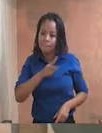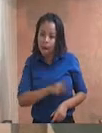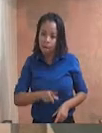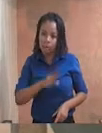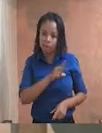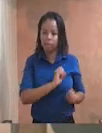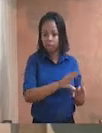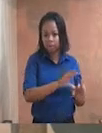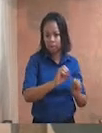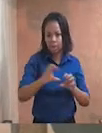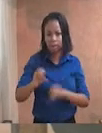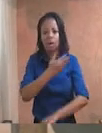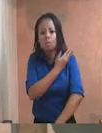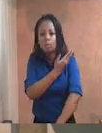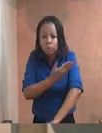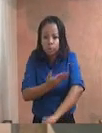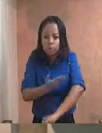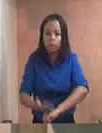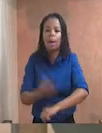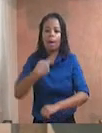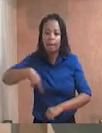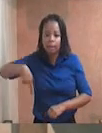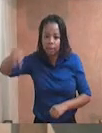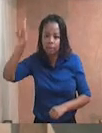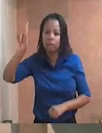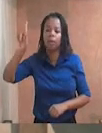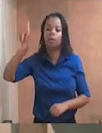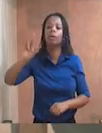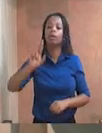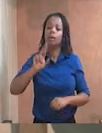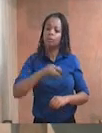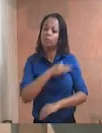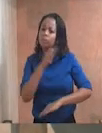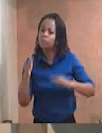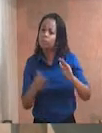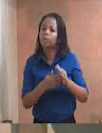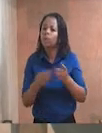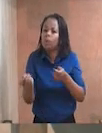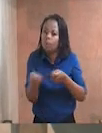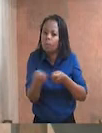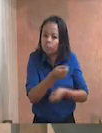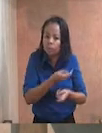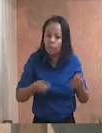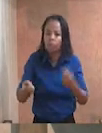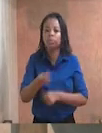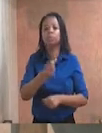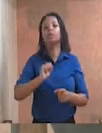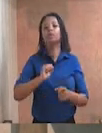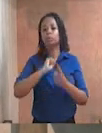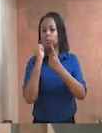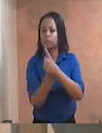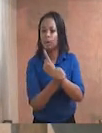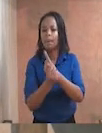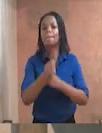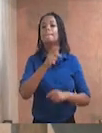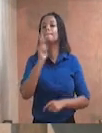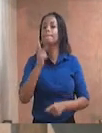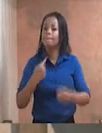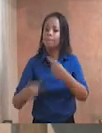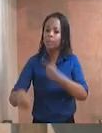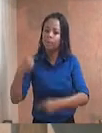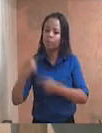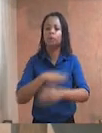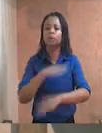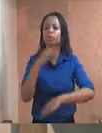Costume, a cultura, a religião, a situação econômica, social e política de todos esses povos deixados